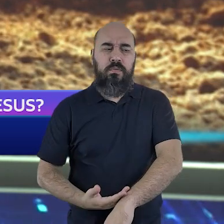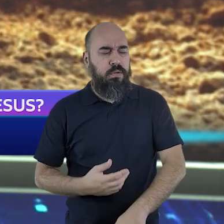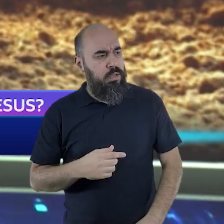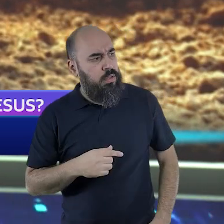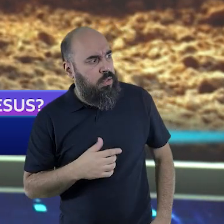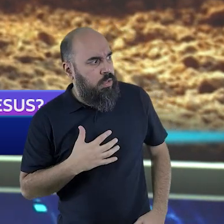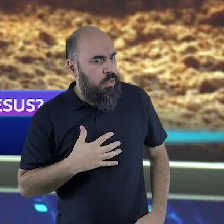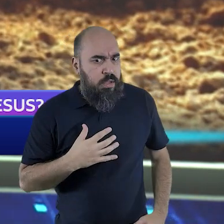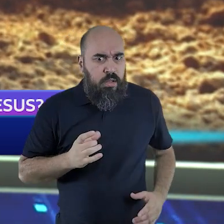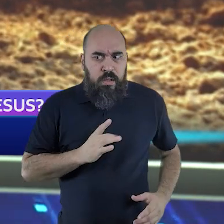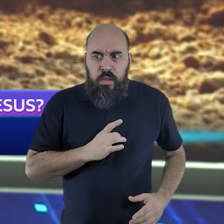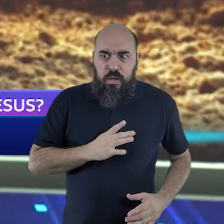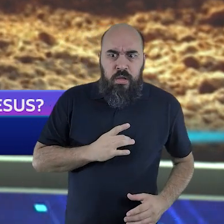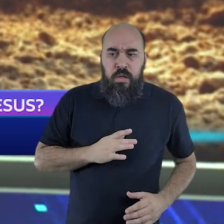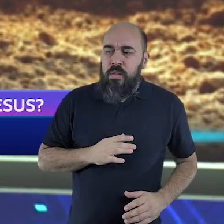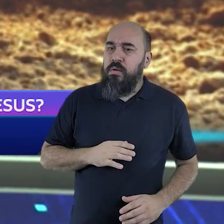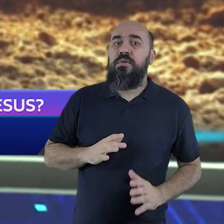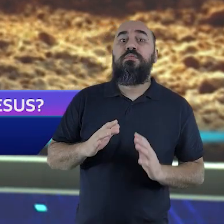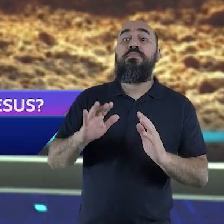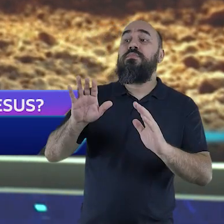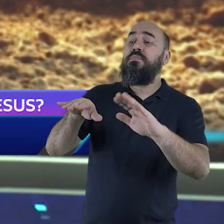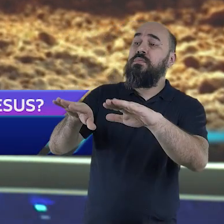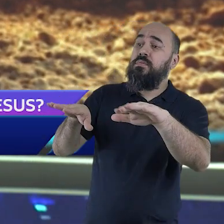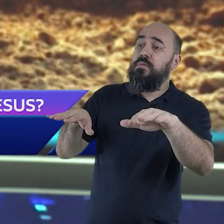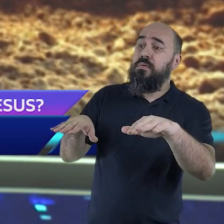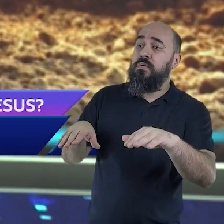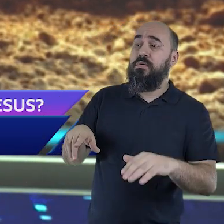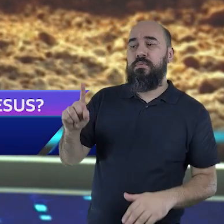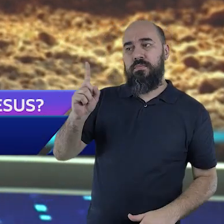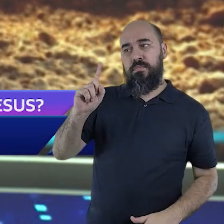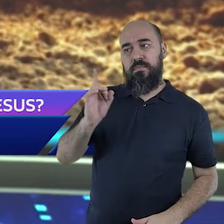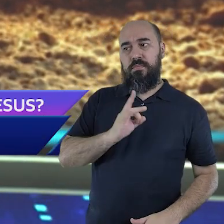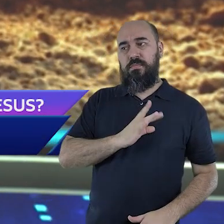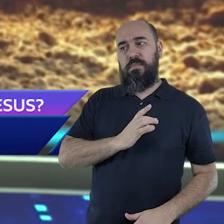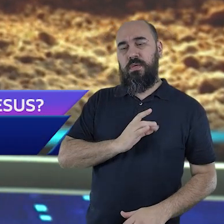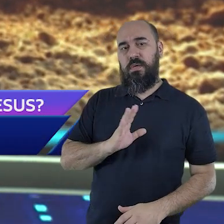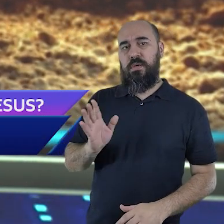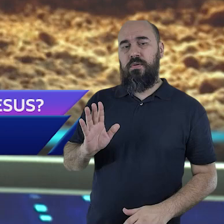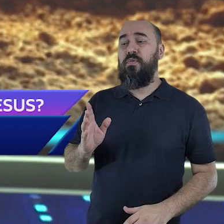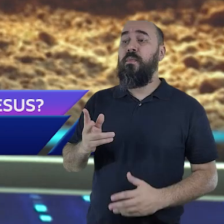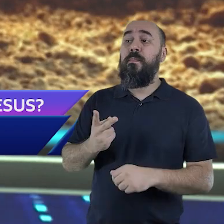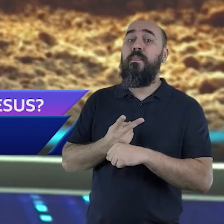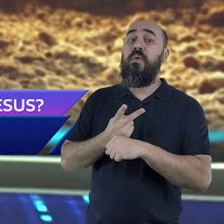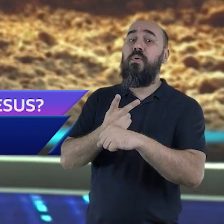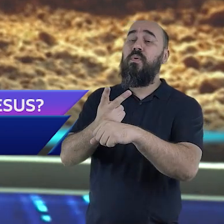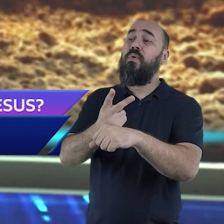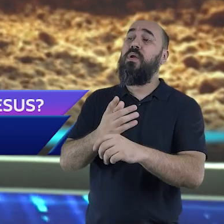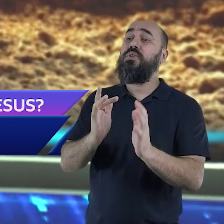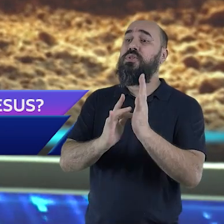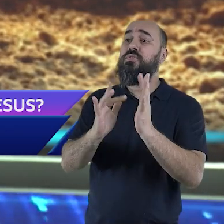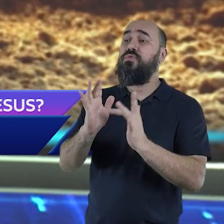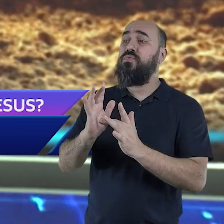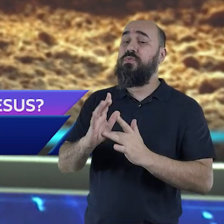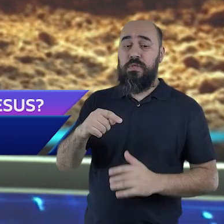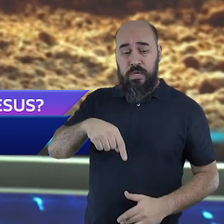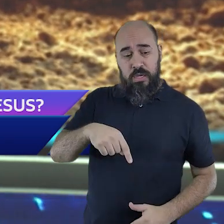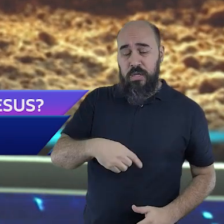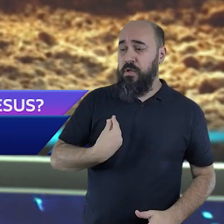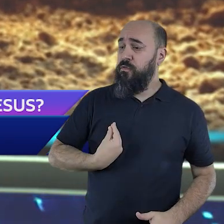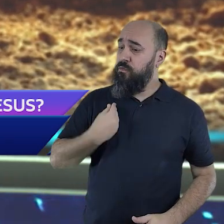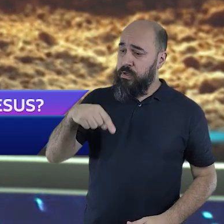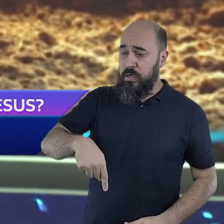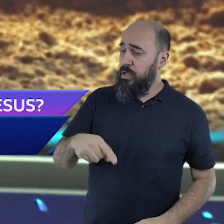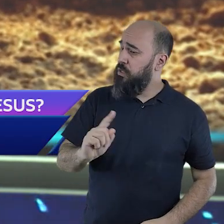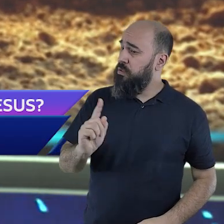disse não vos atemorizeis buscais a Jesus o Nazareno o que foi crucificado ele ressuscitou não